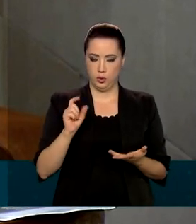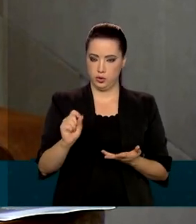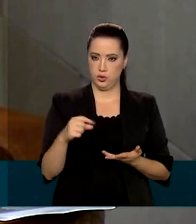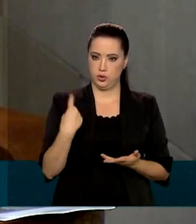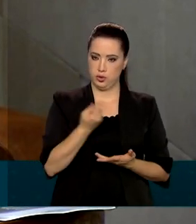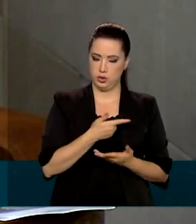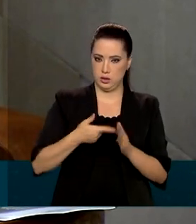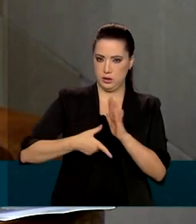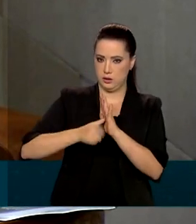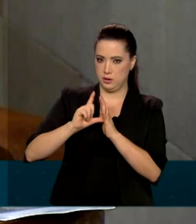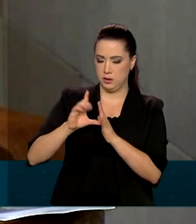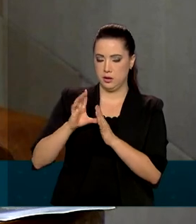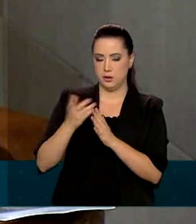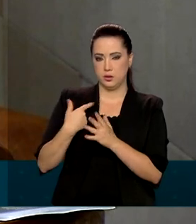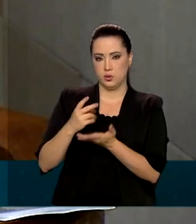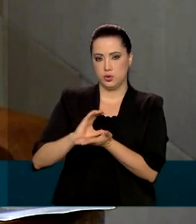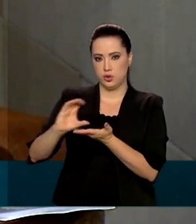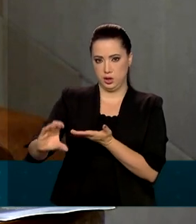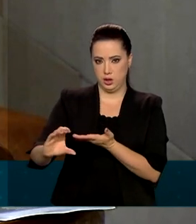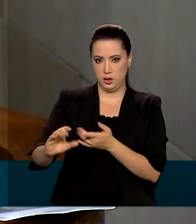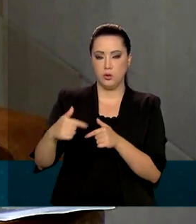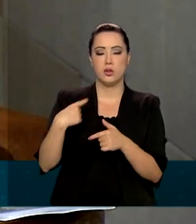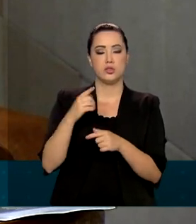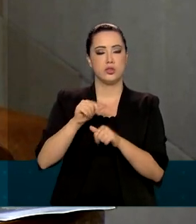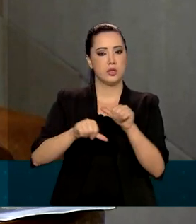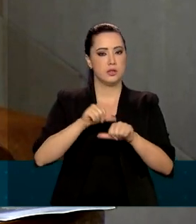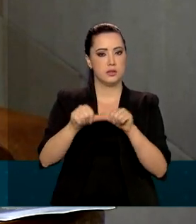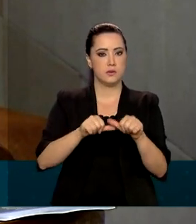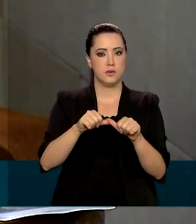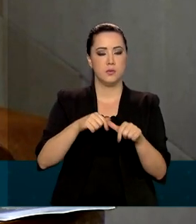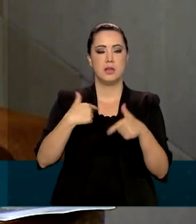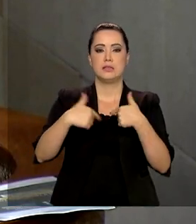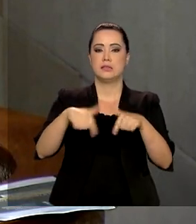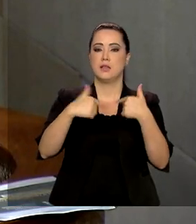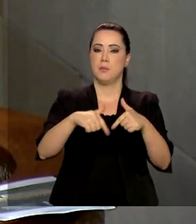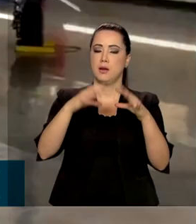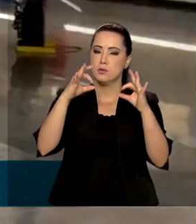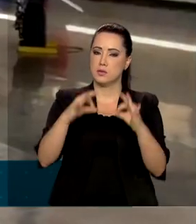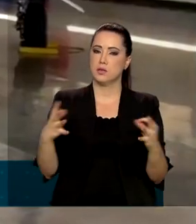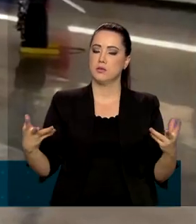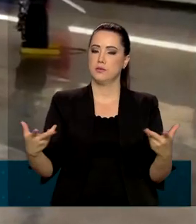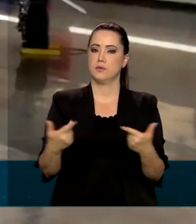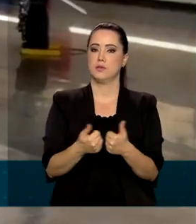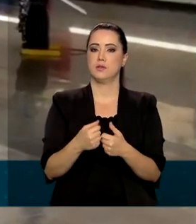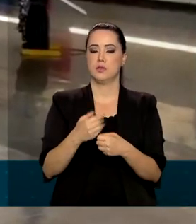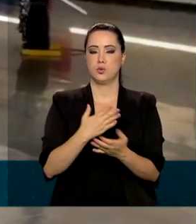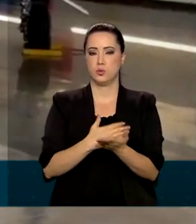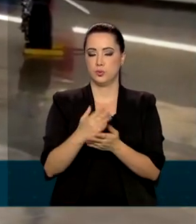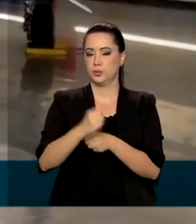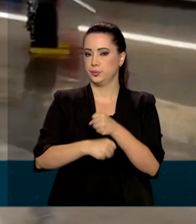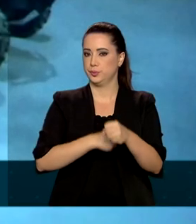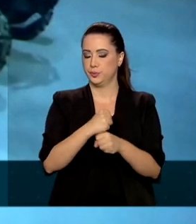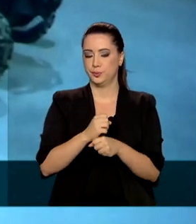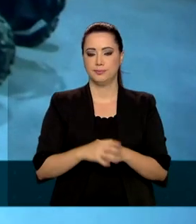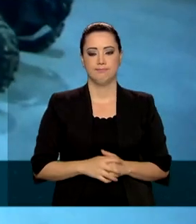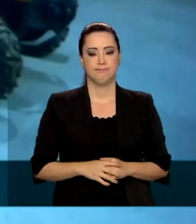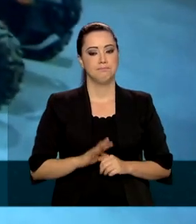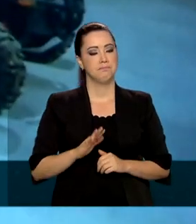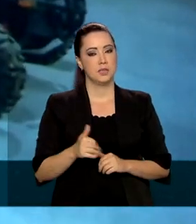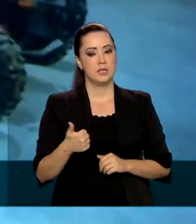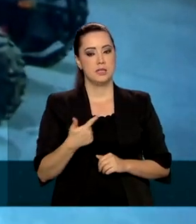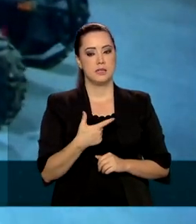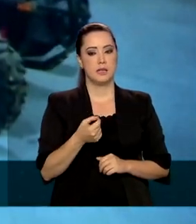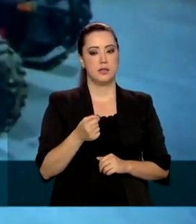em ações e entregas efetivas, ainda no início do próximo ano. Cerca de 120 leilões de bens